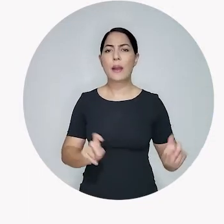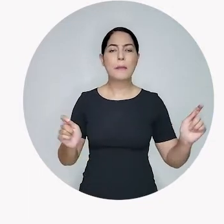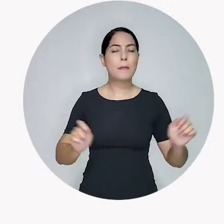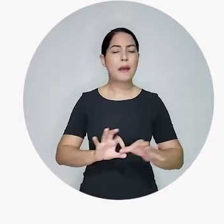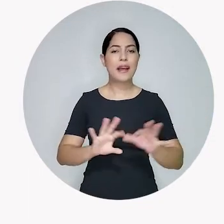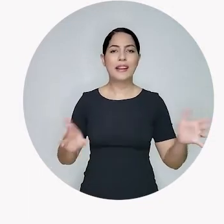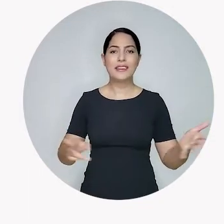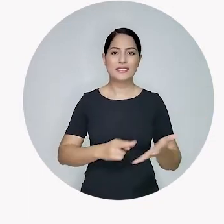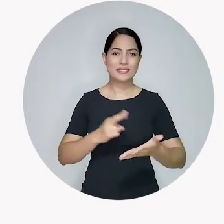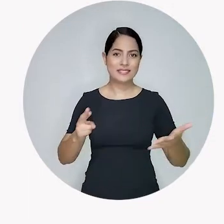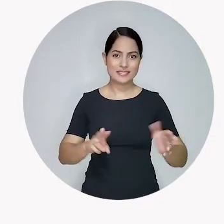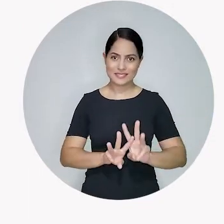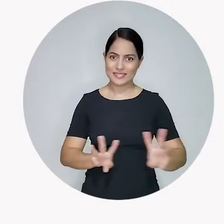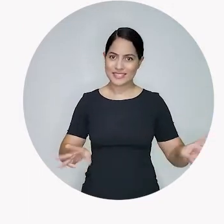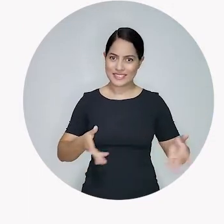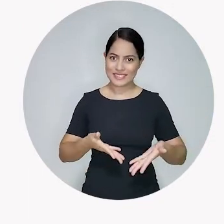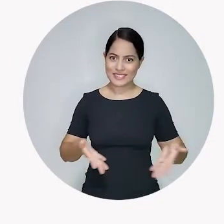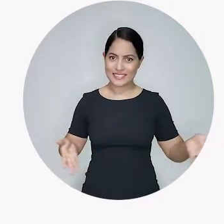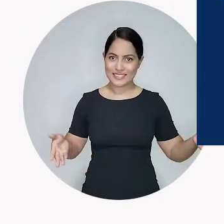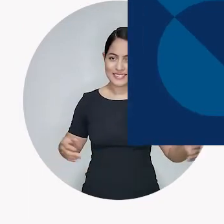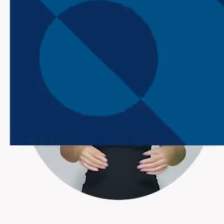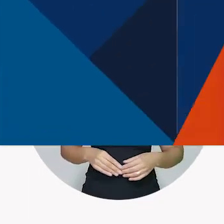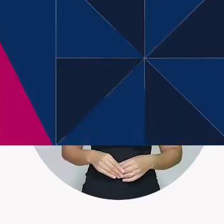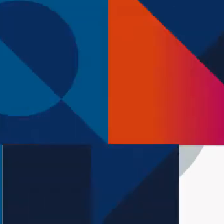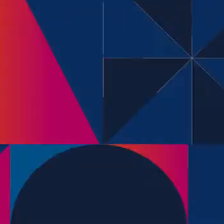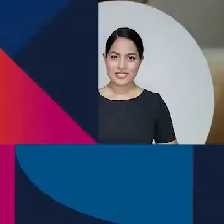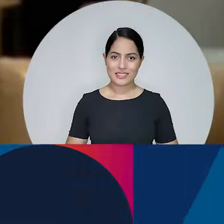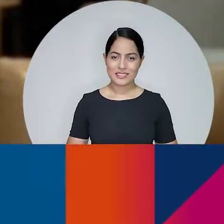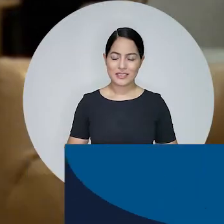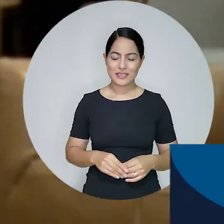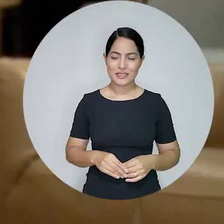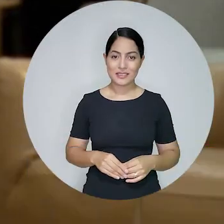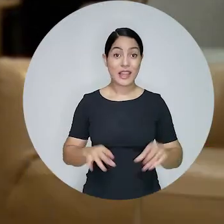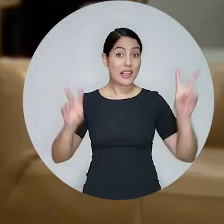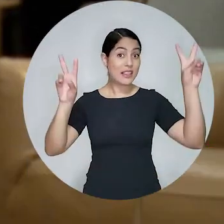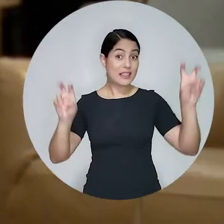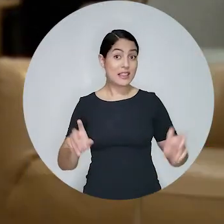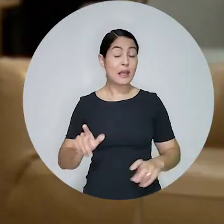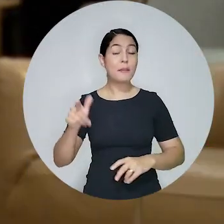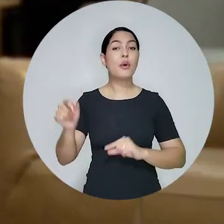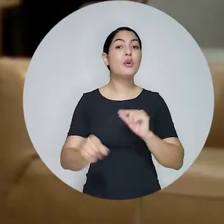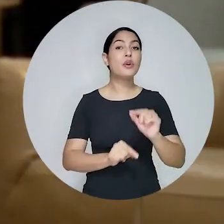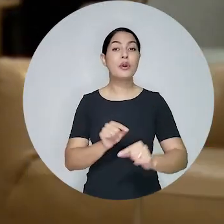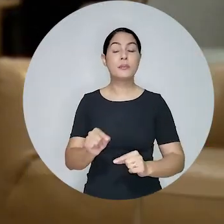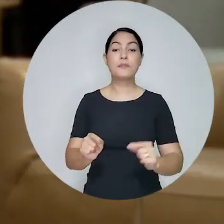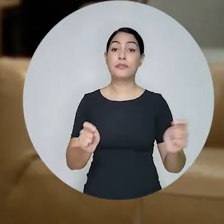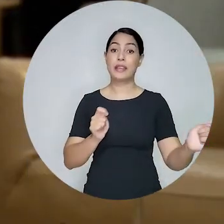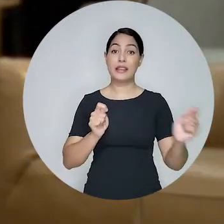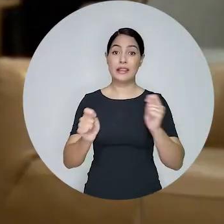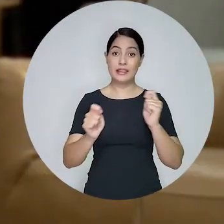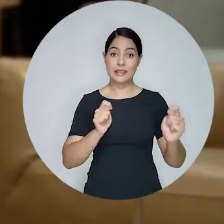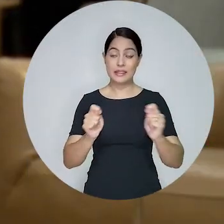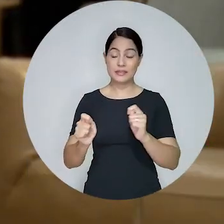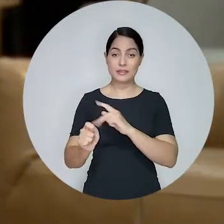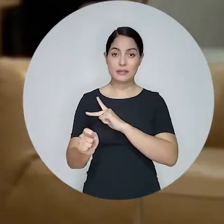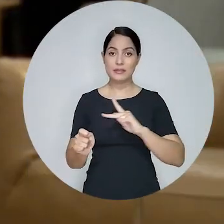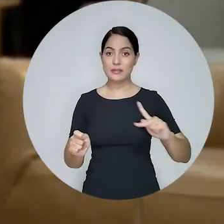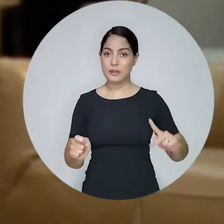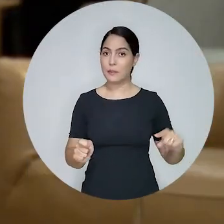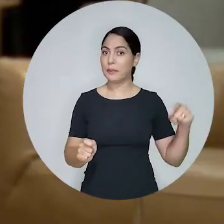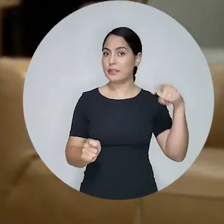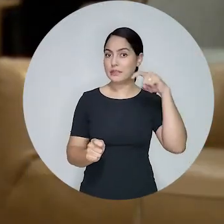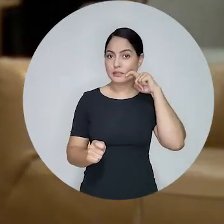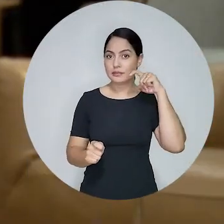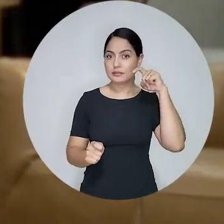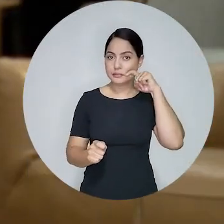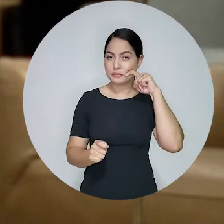site editoriajc.com.br. Outra participação na imprensa nacional foi a entrevista